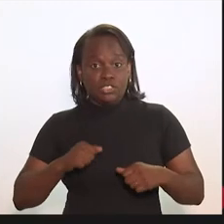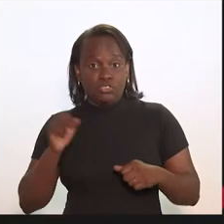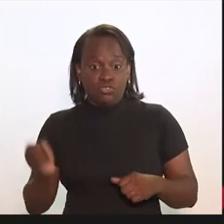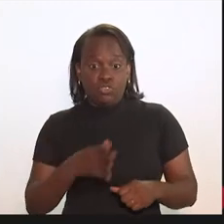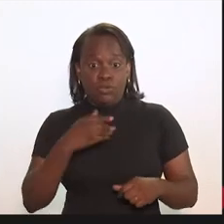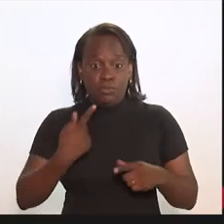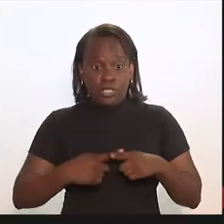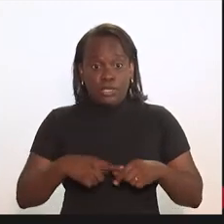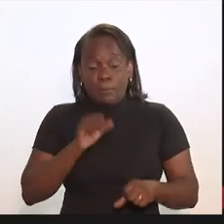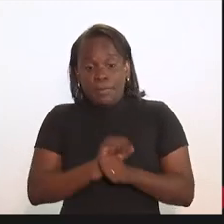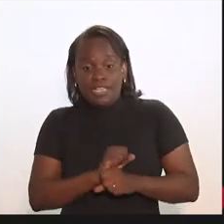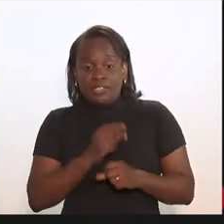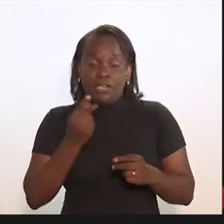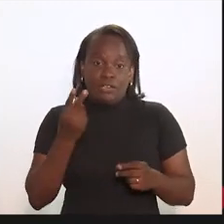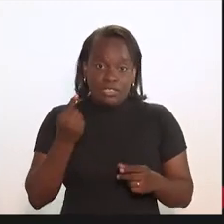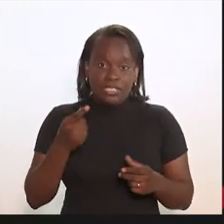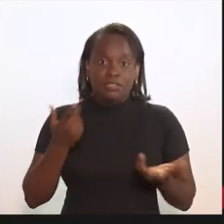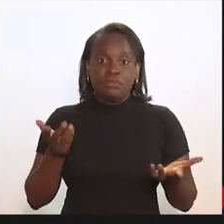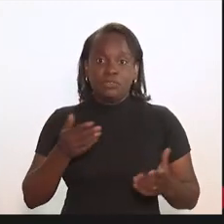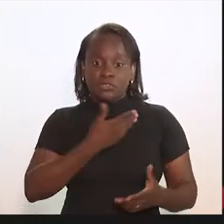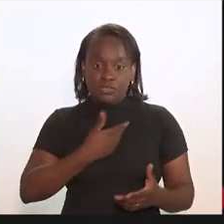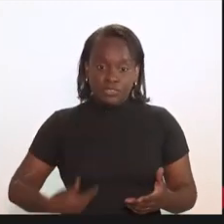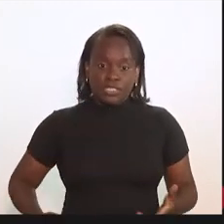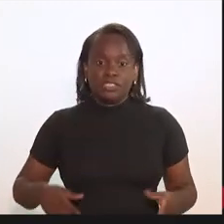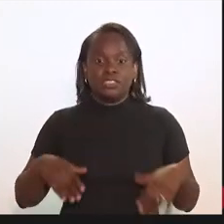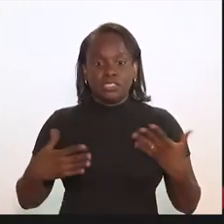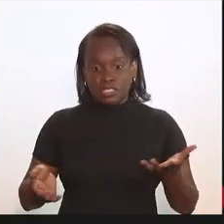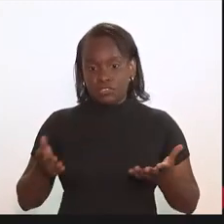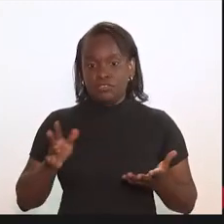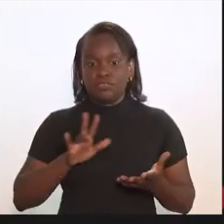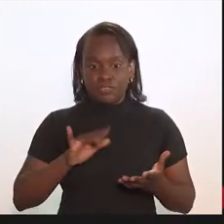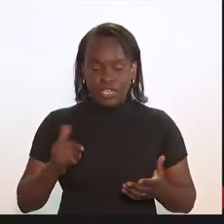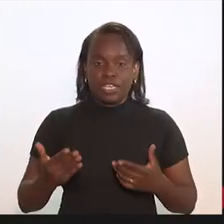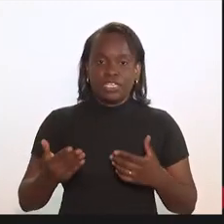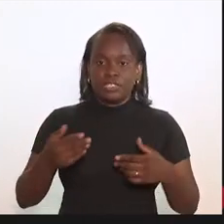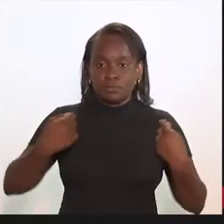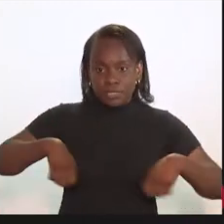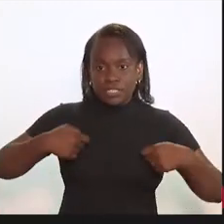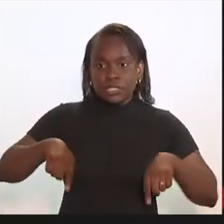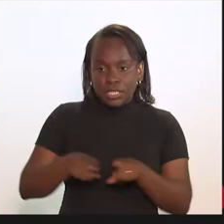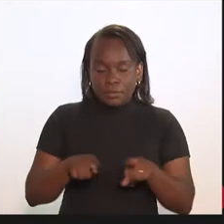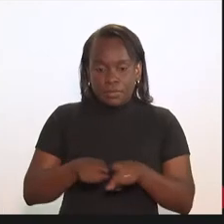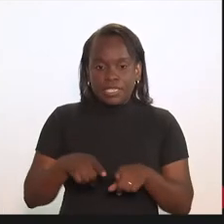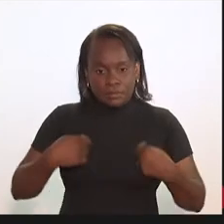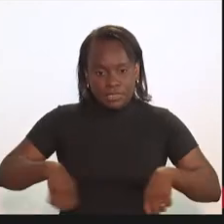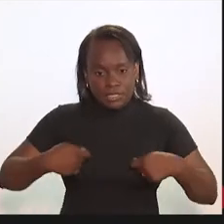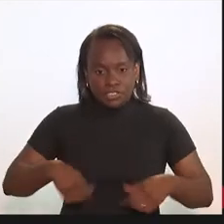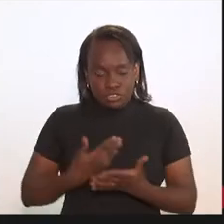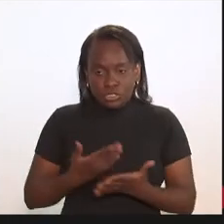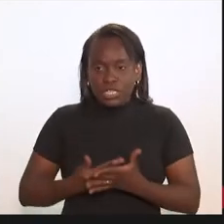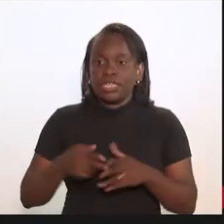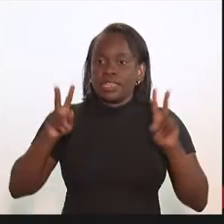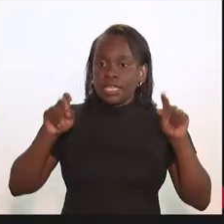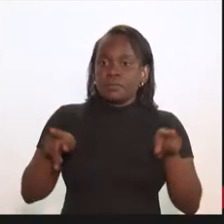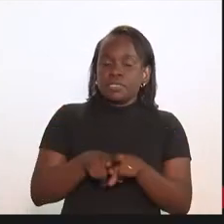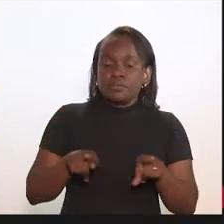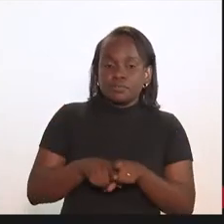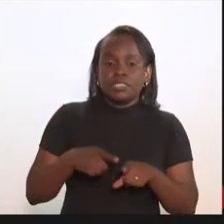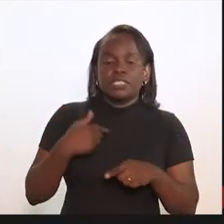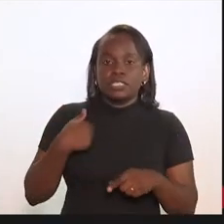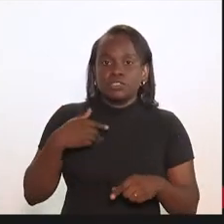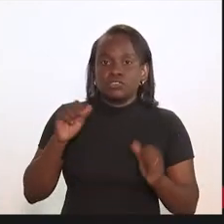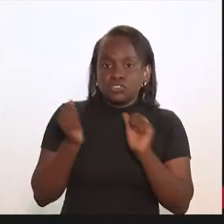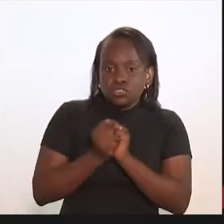atualizar porque eu estou um tempo afastado do setor público, então, isso vai me demandar também, é um tema que eu tenho certeza que a gente vai em